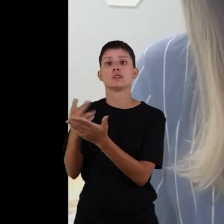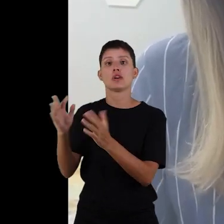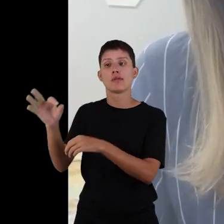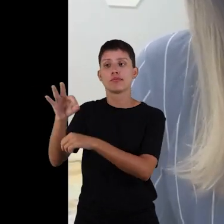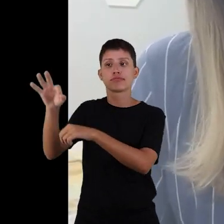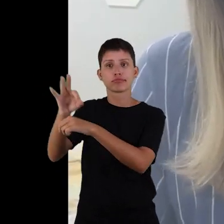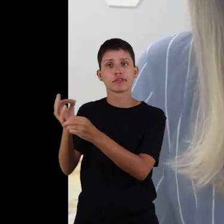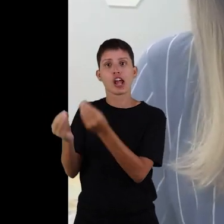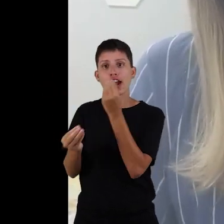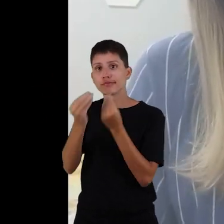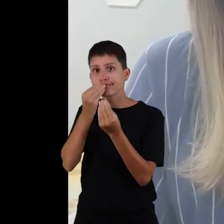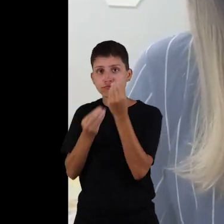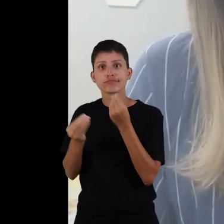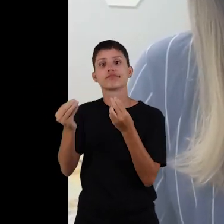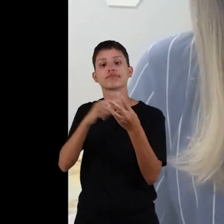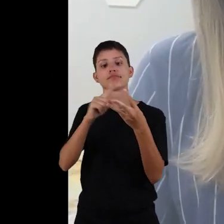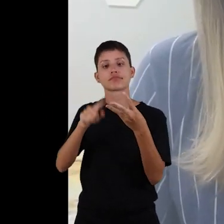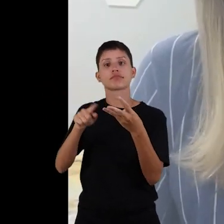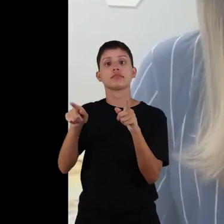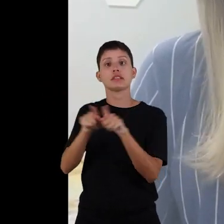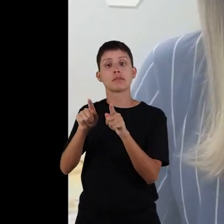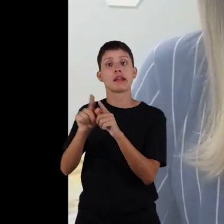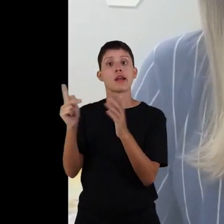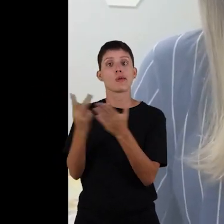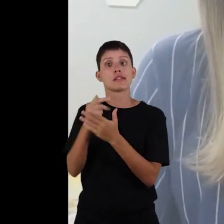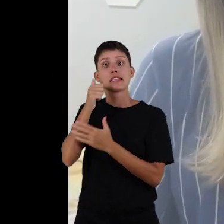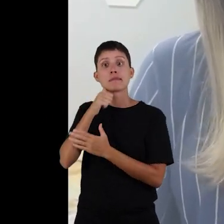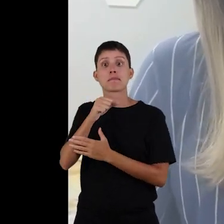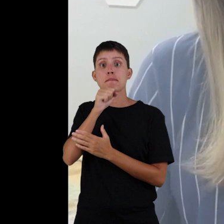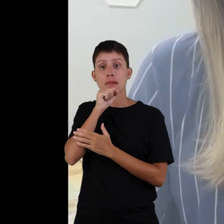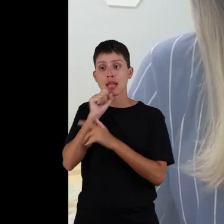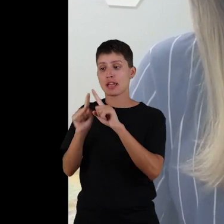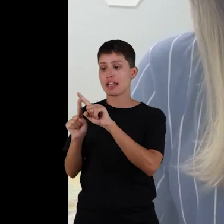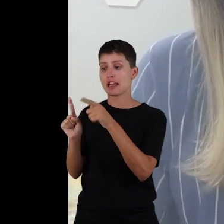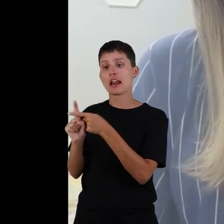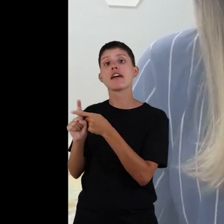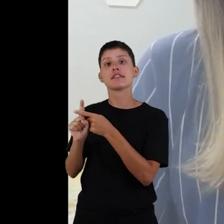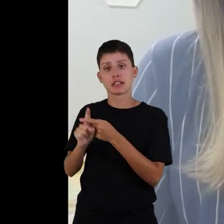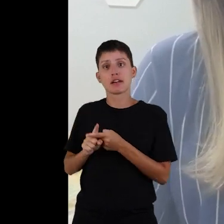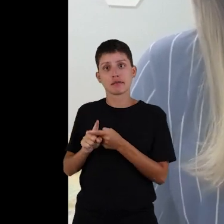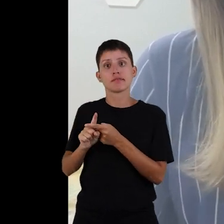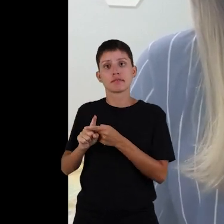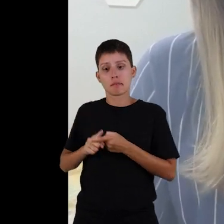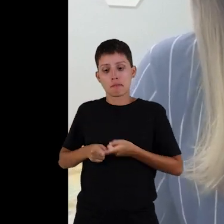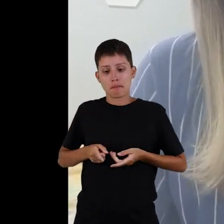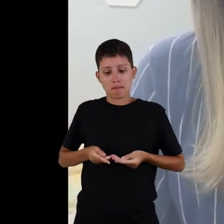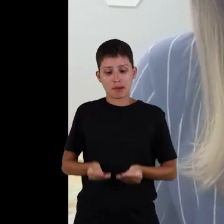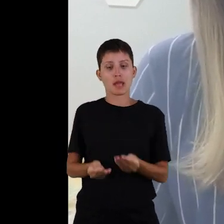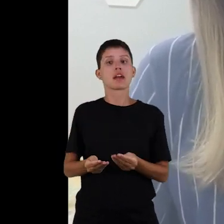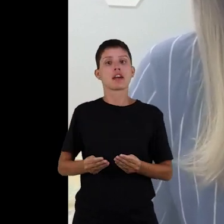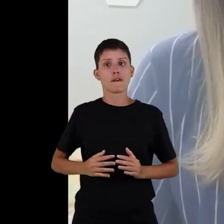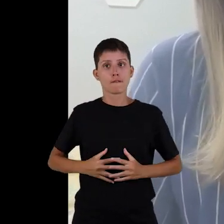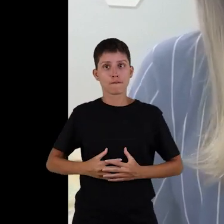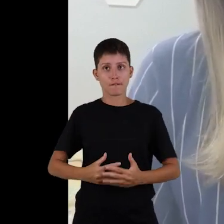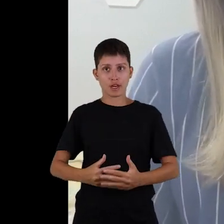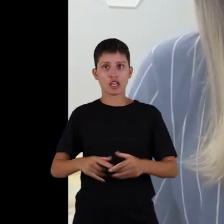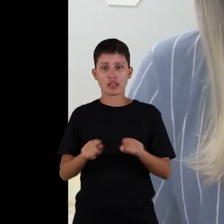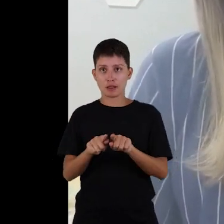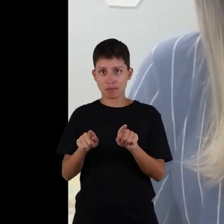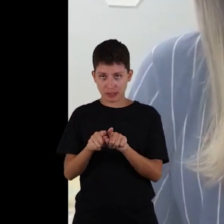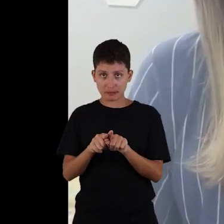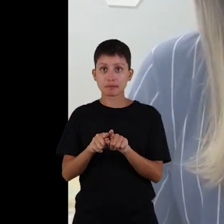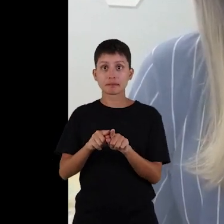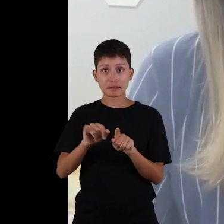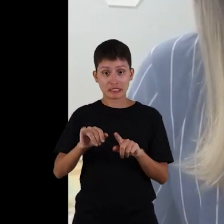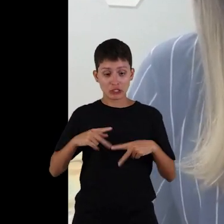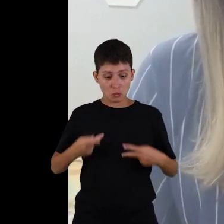triatomíneos. A transmissão congênita, que é da mãe para o feto, pode ocorrer também. Bom, quando o hospedeiro é infectado,